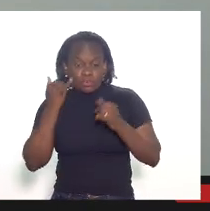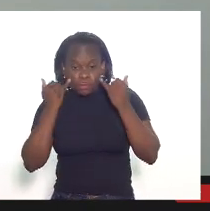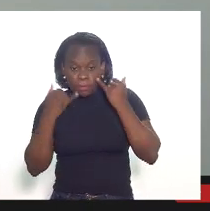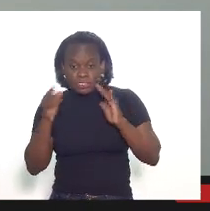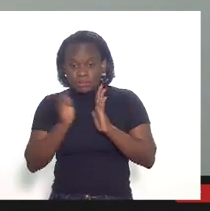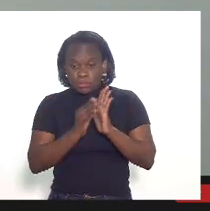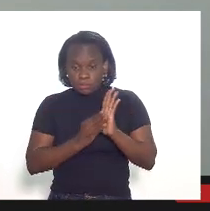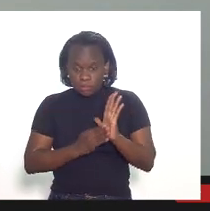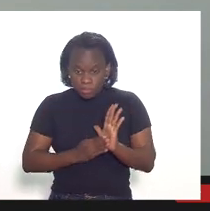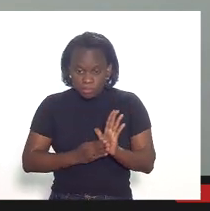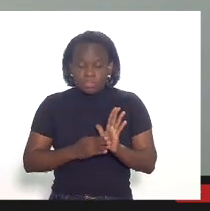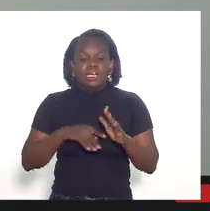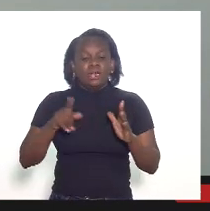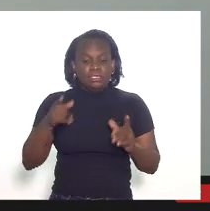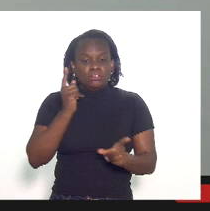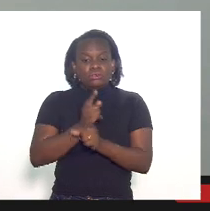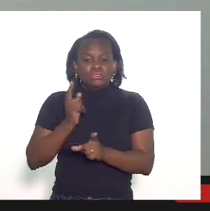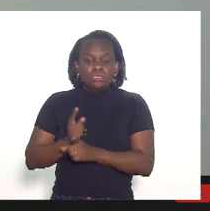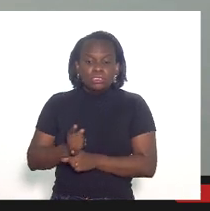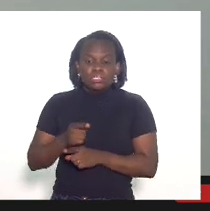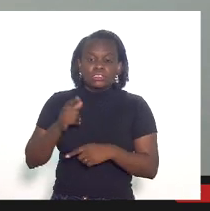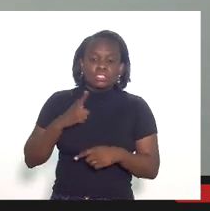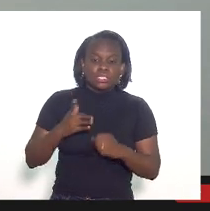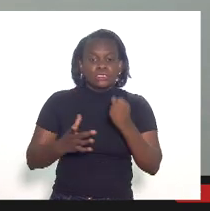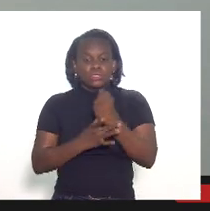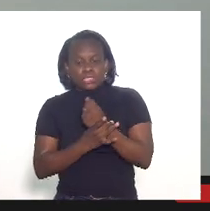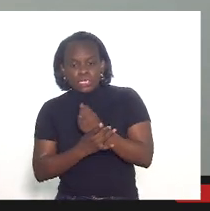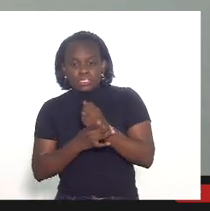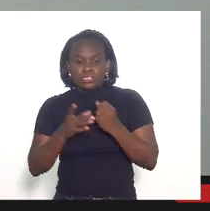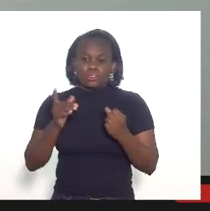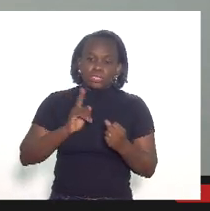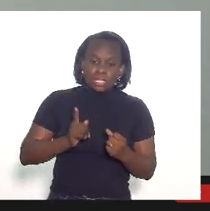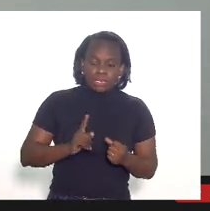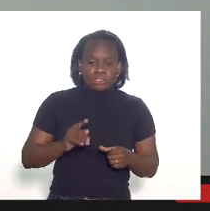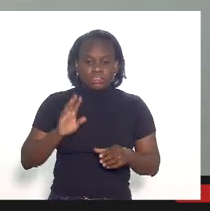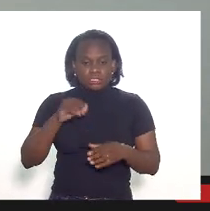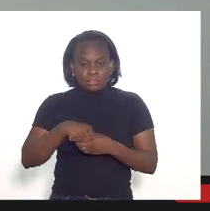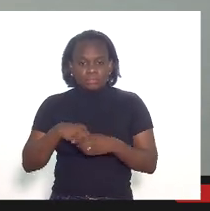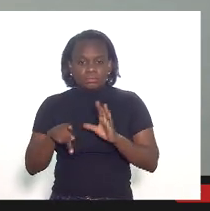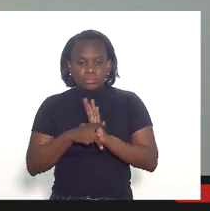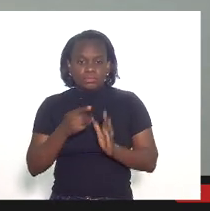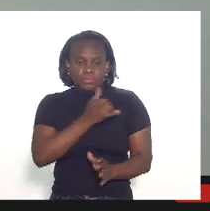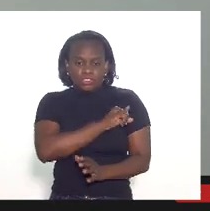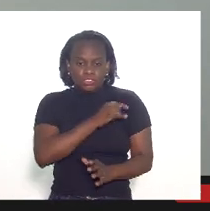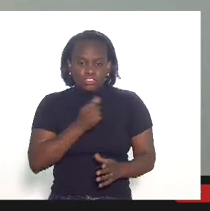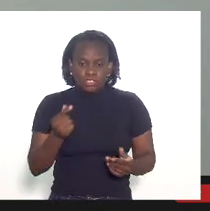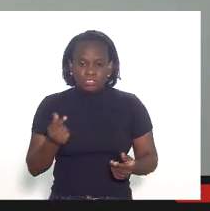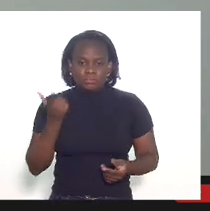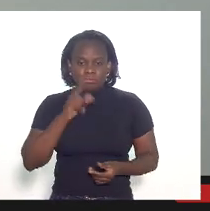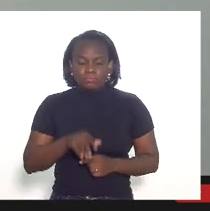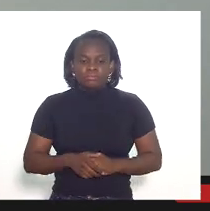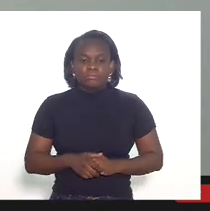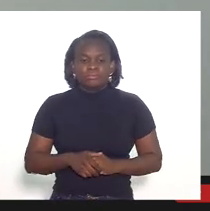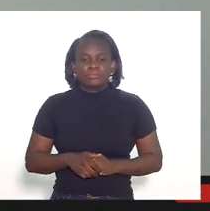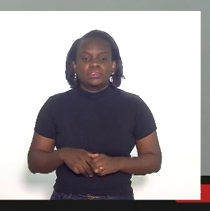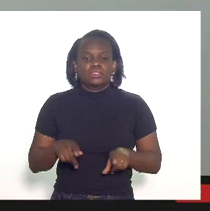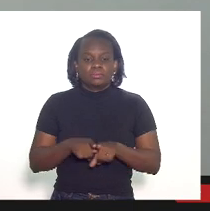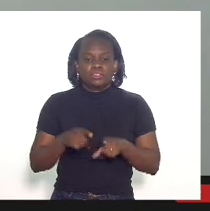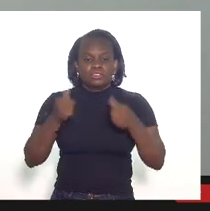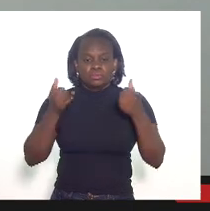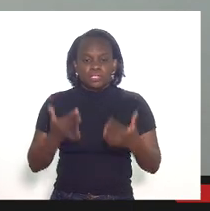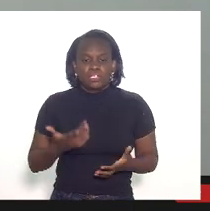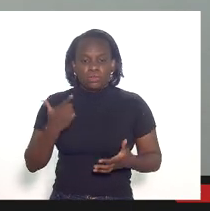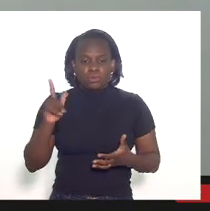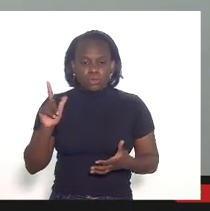alimenta nós conseguimos ver que inseguranças estão ocorrendo sim no caixa do Rio de Janeiro eu tenho assim para falar uma outra